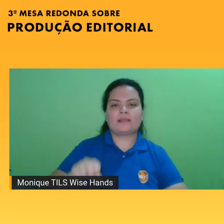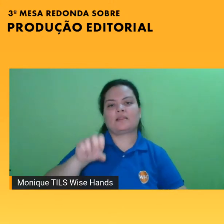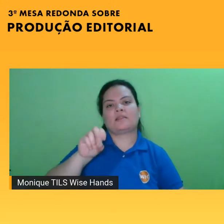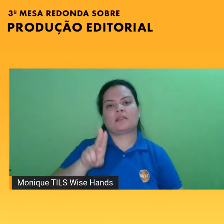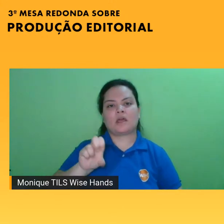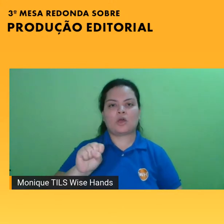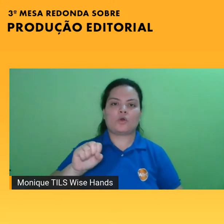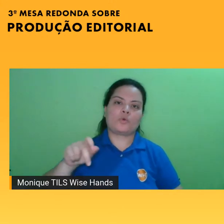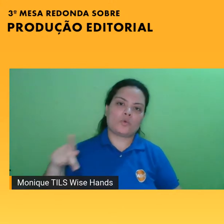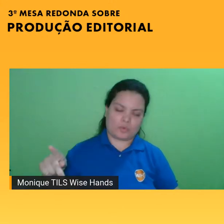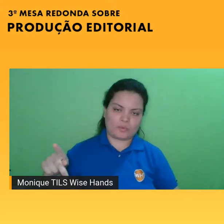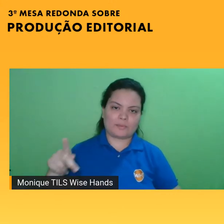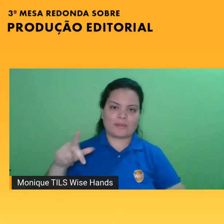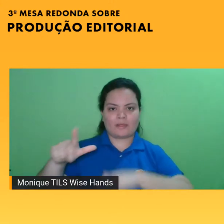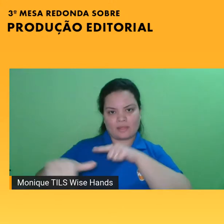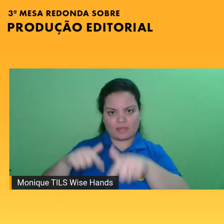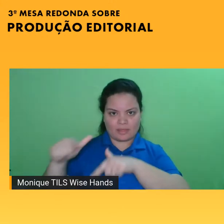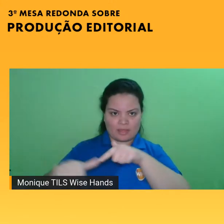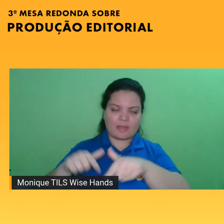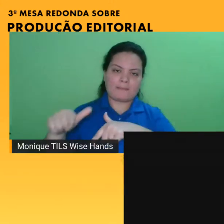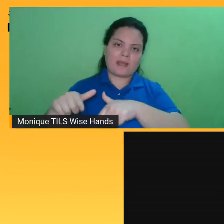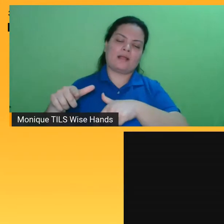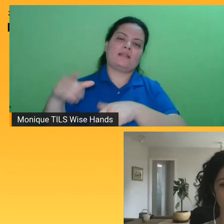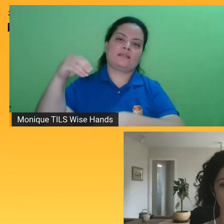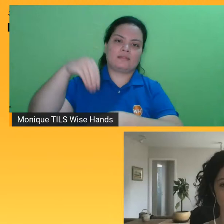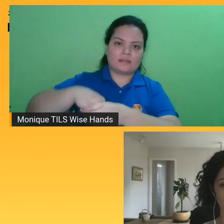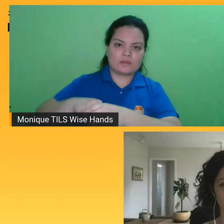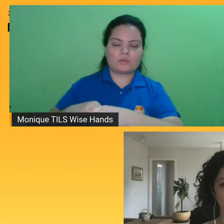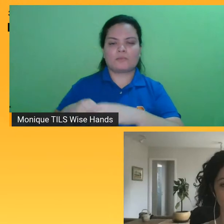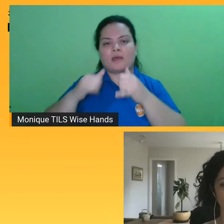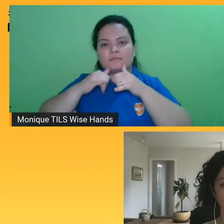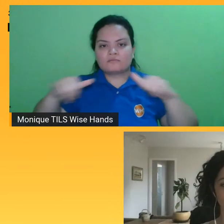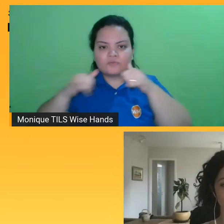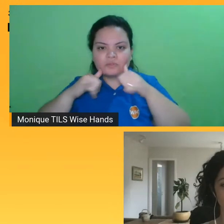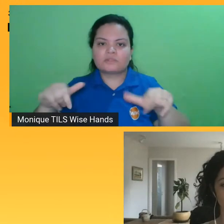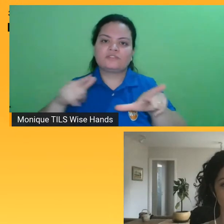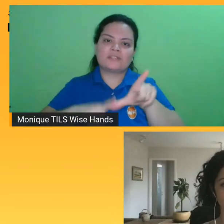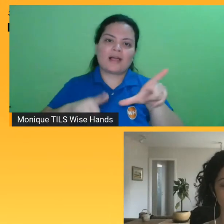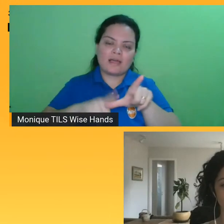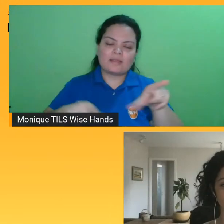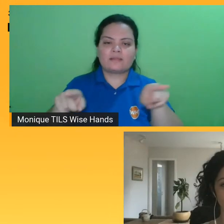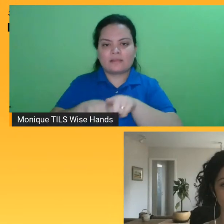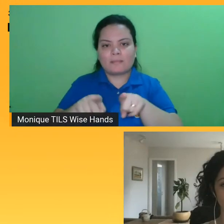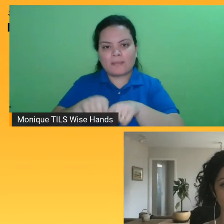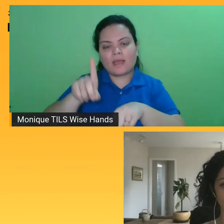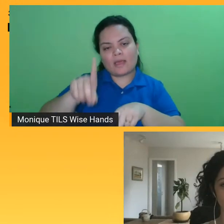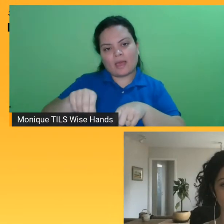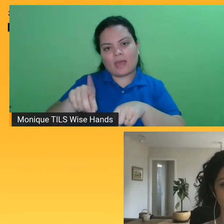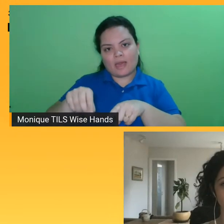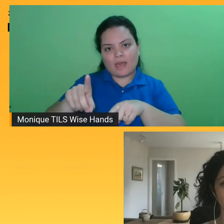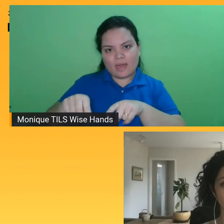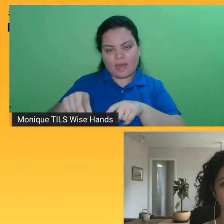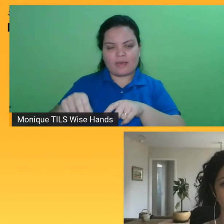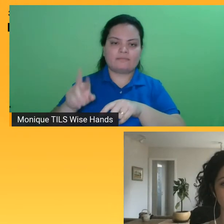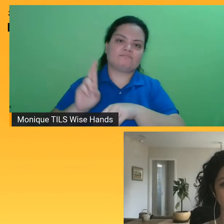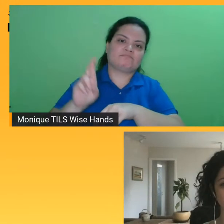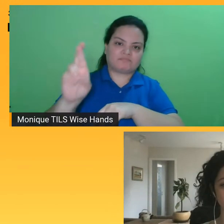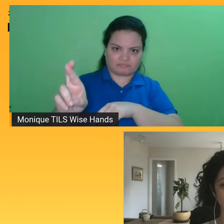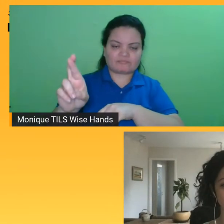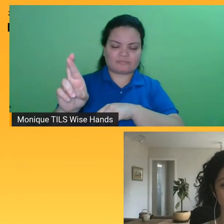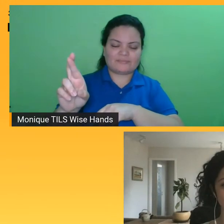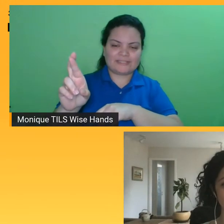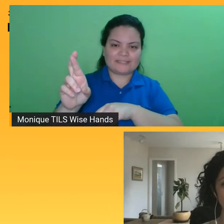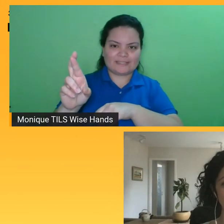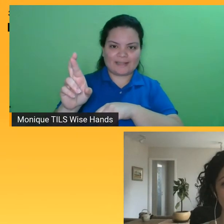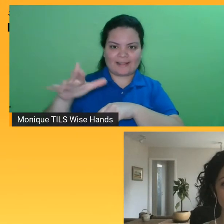Companhia das Letras, onde atualmente é gerente de projetos digitais e coordena a produção e comercialização de e-books e audiobooks da editora. Mariana, bom